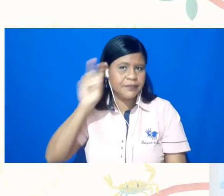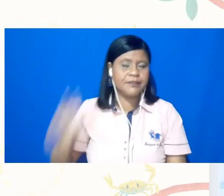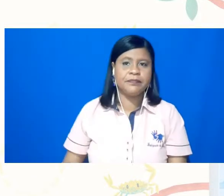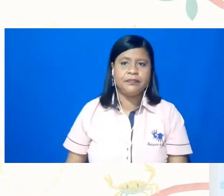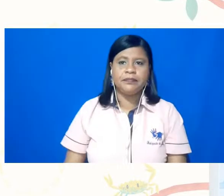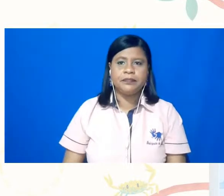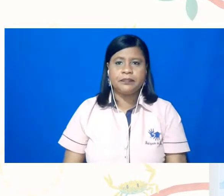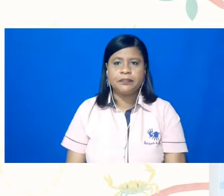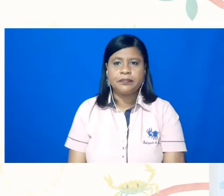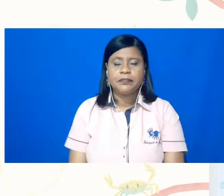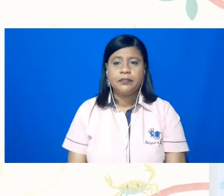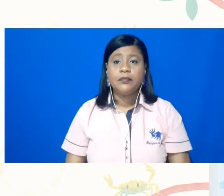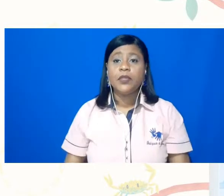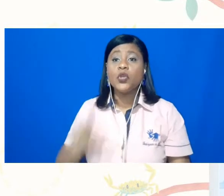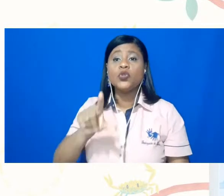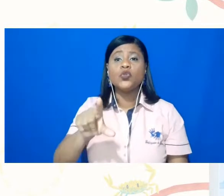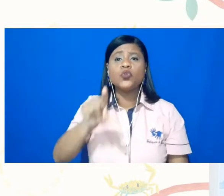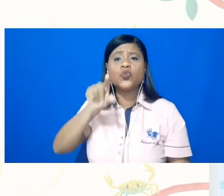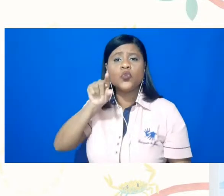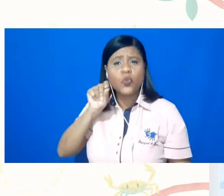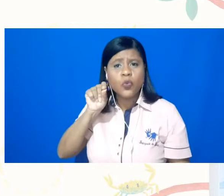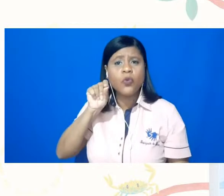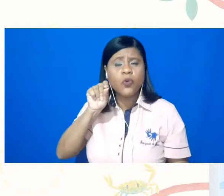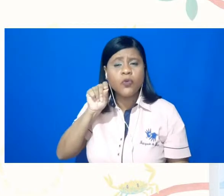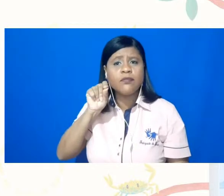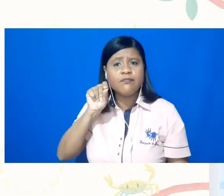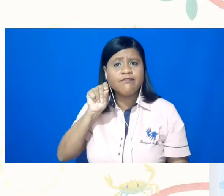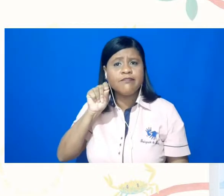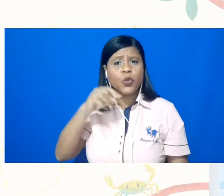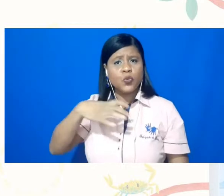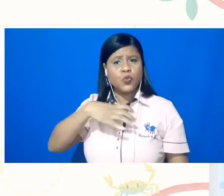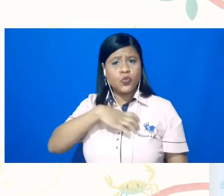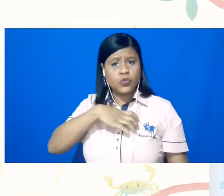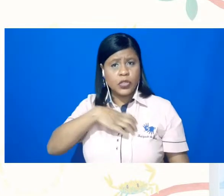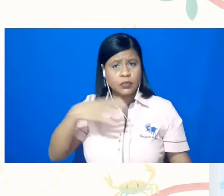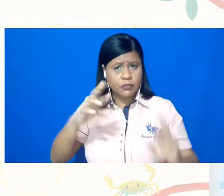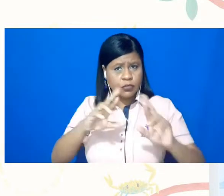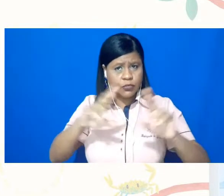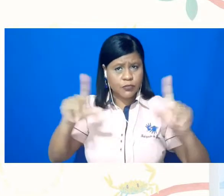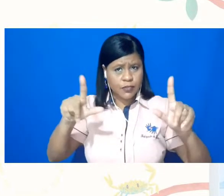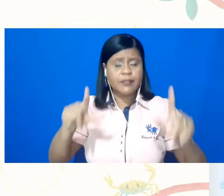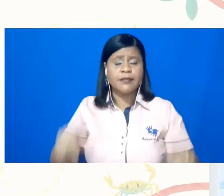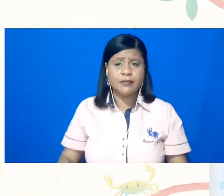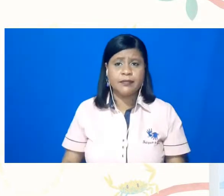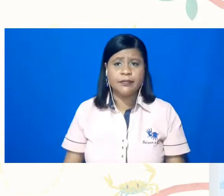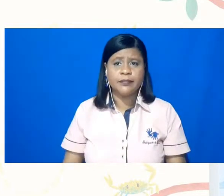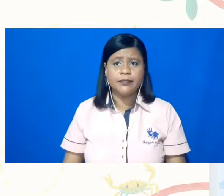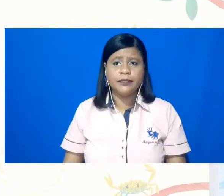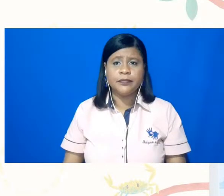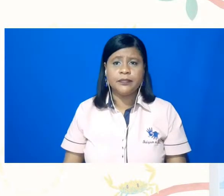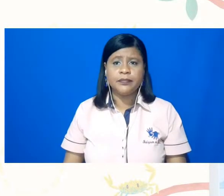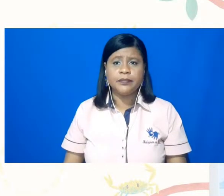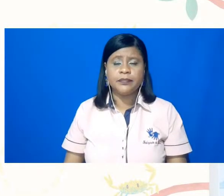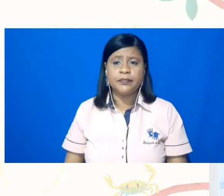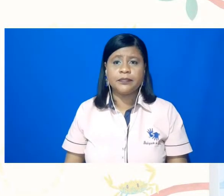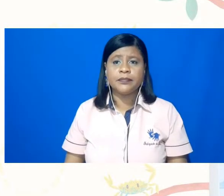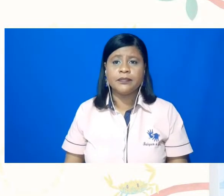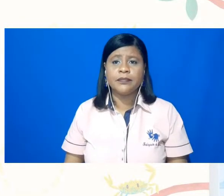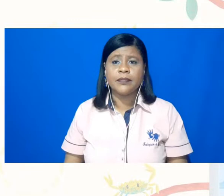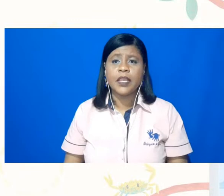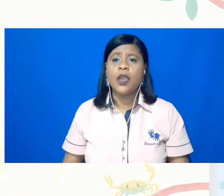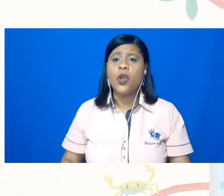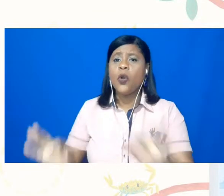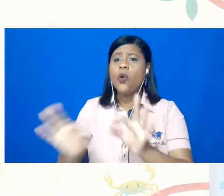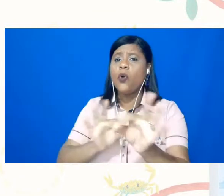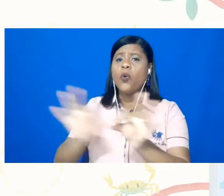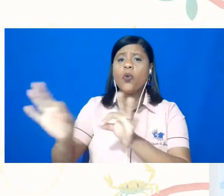nós optamos por um formato um pouquinho diferente também do evento anterior, né, que é o formato da organização de